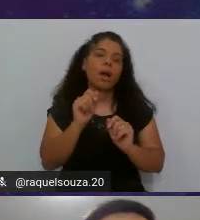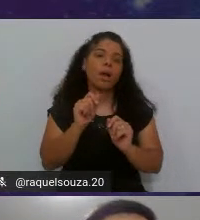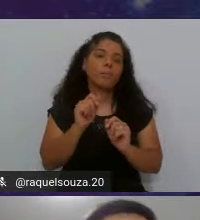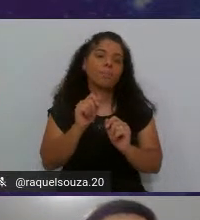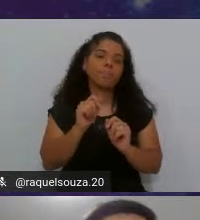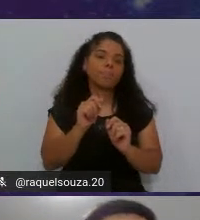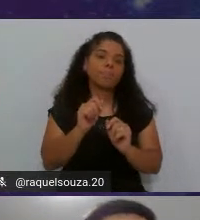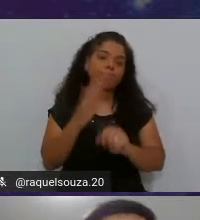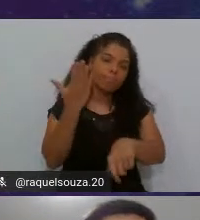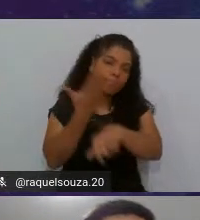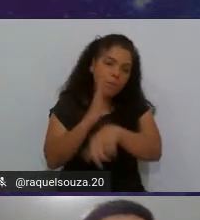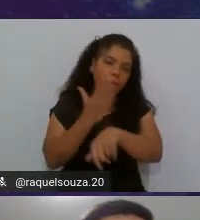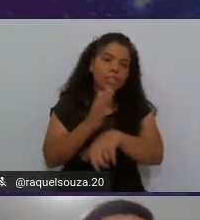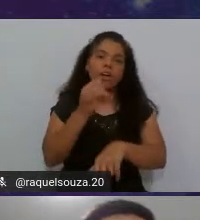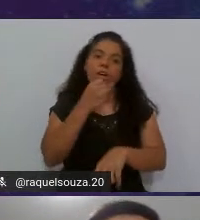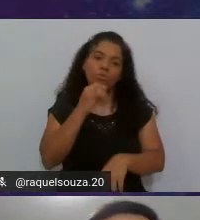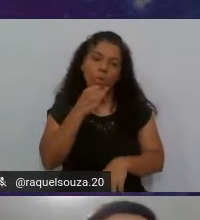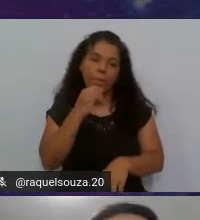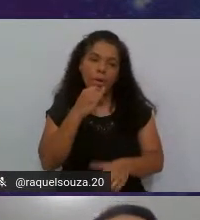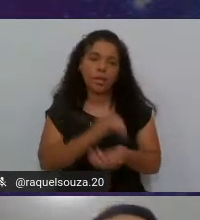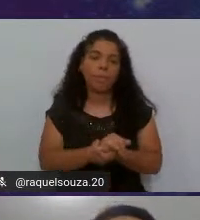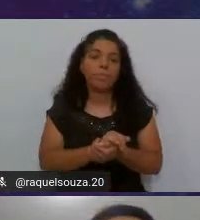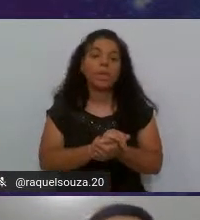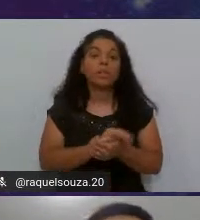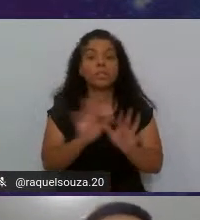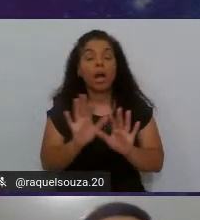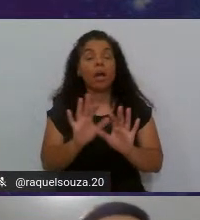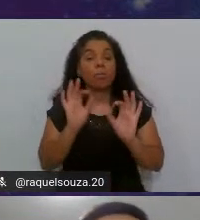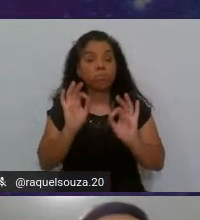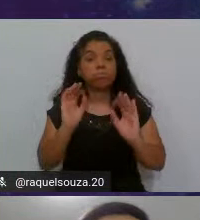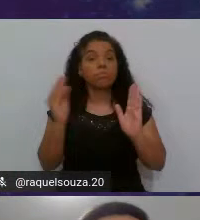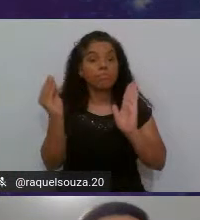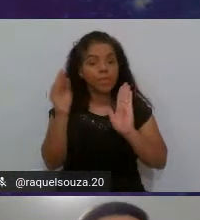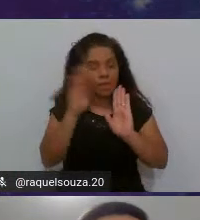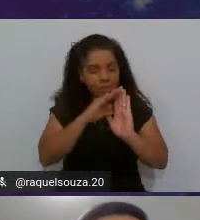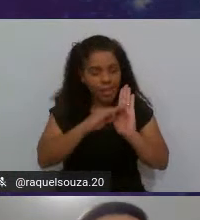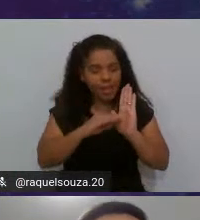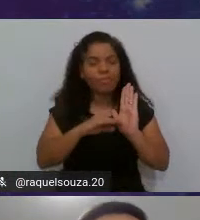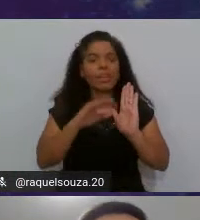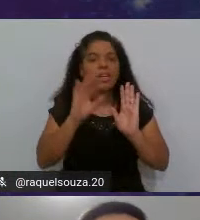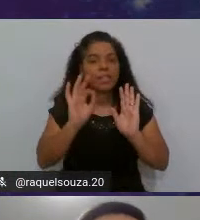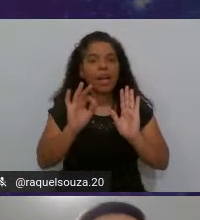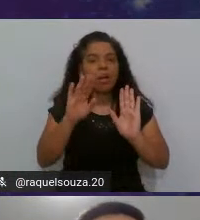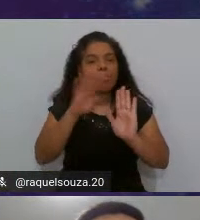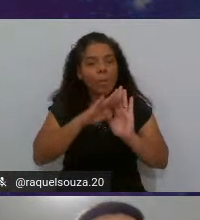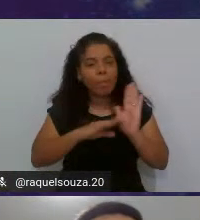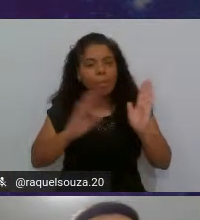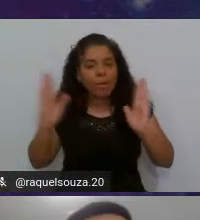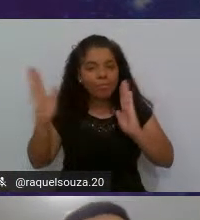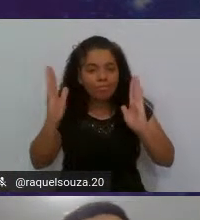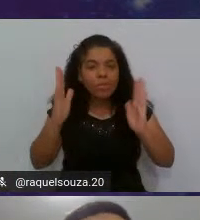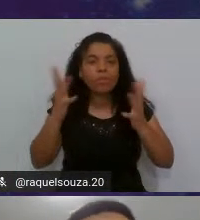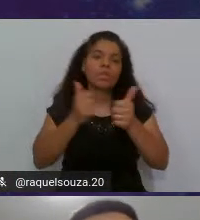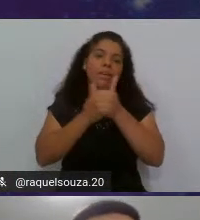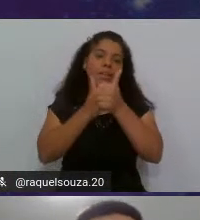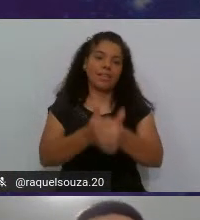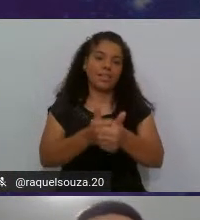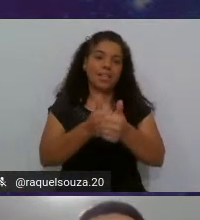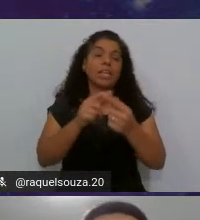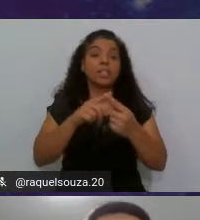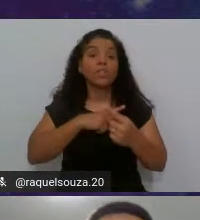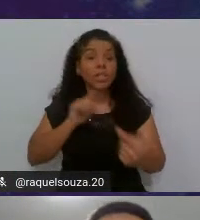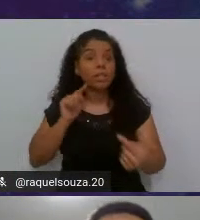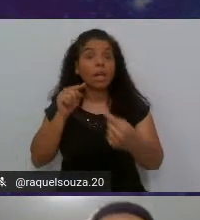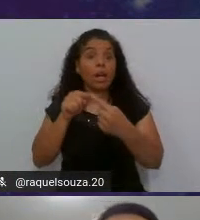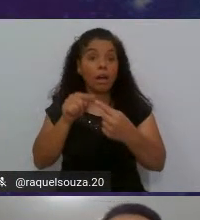para praticar automação. Então, defina o seu cronograma, aquilo que você quer seguir. Se você tem um alvo, se